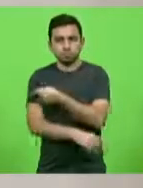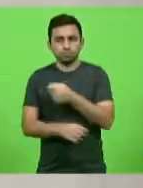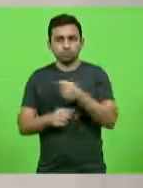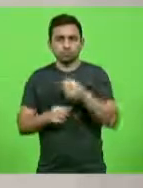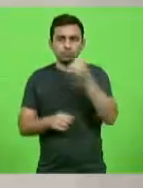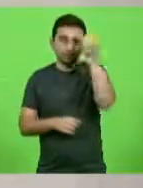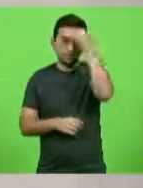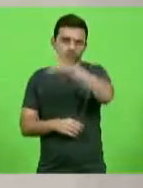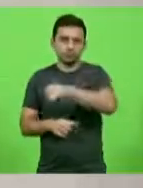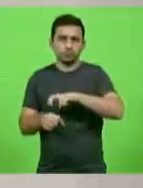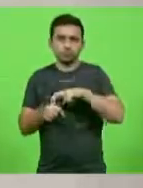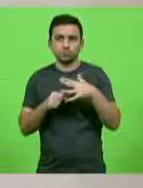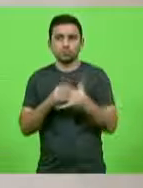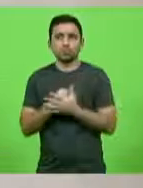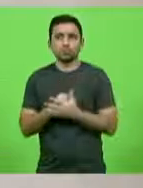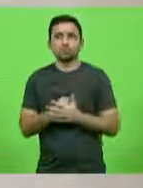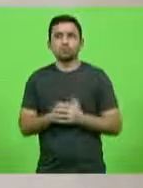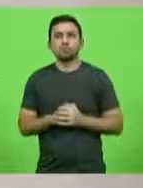Em discussão.